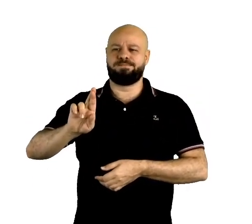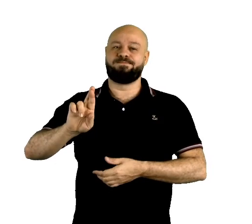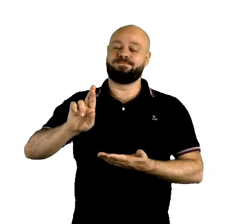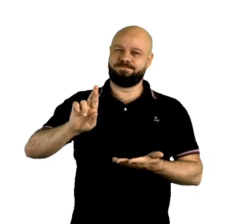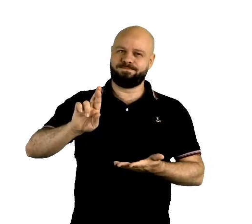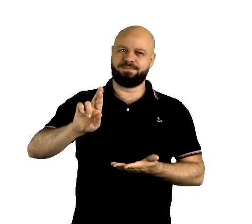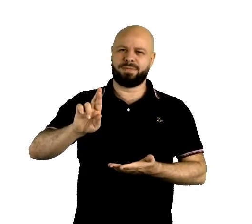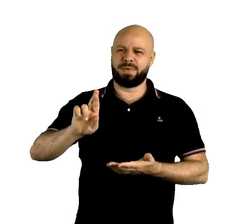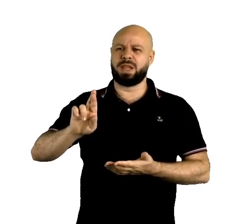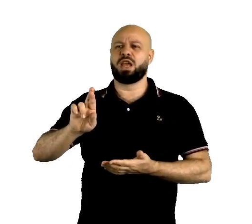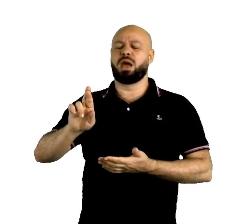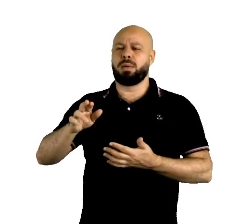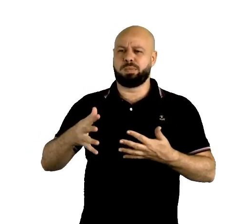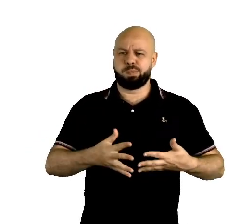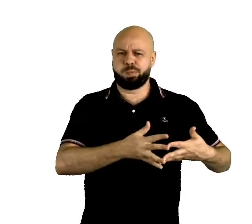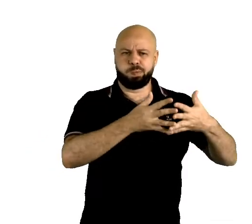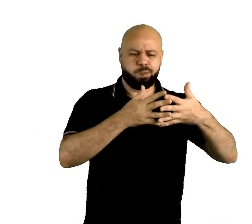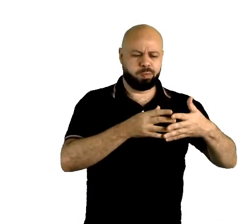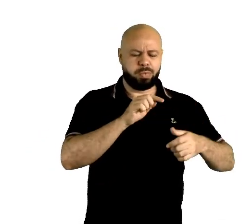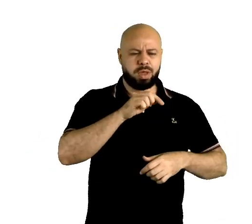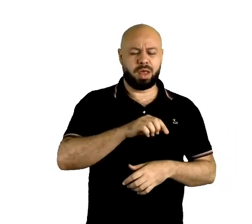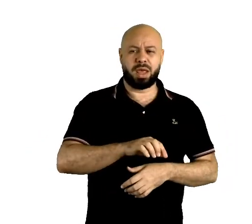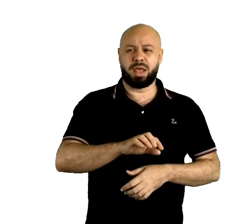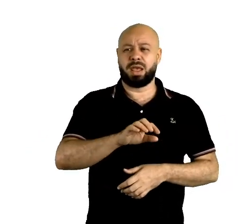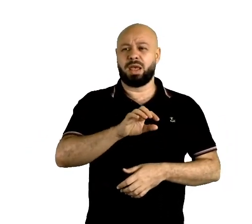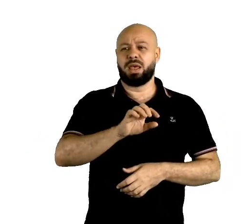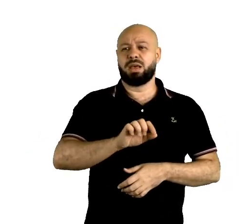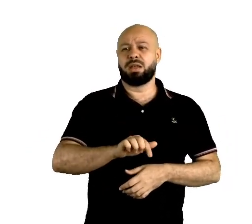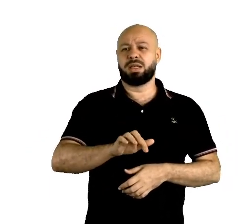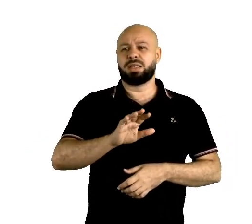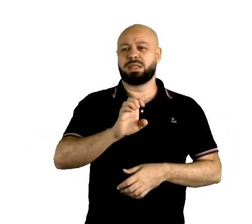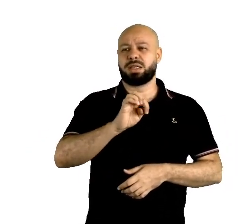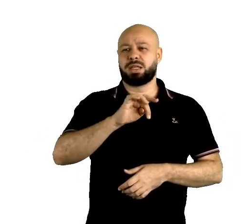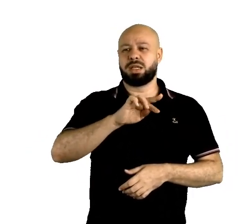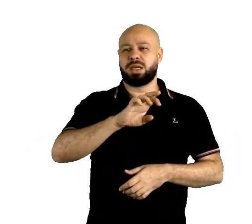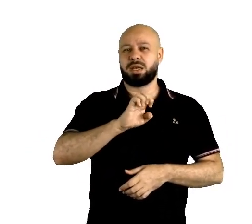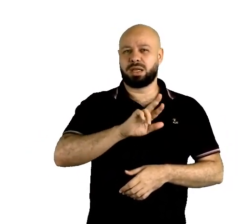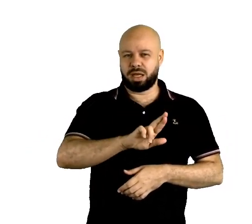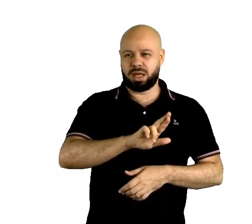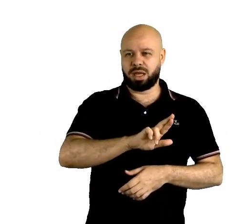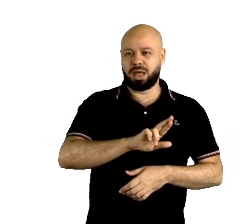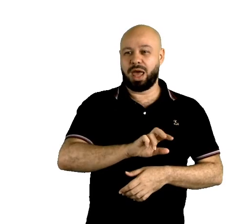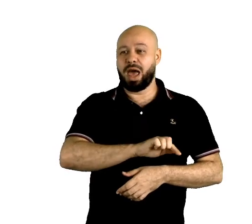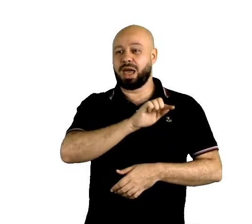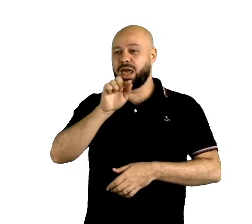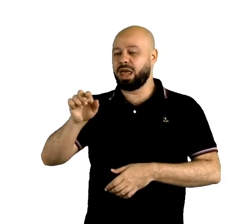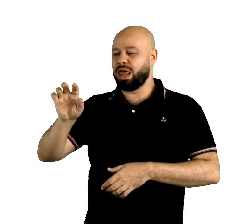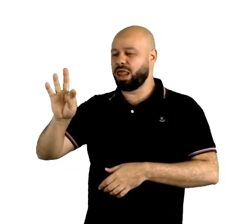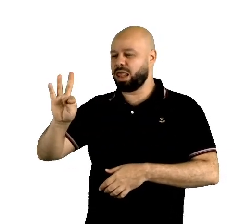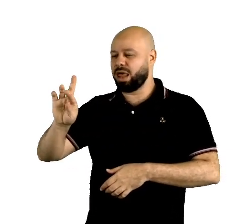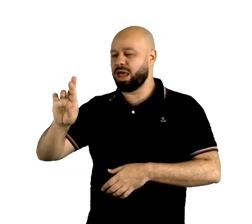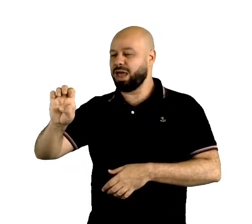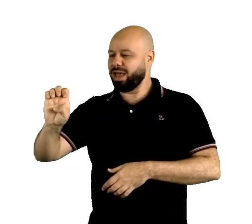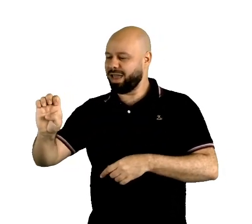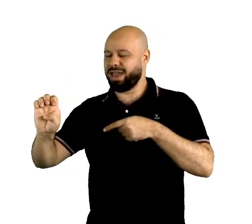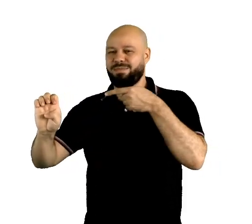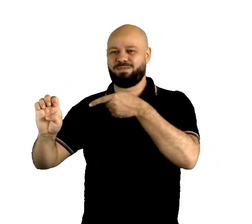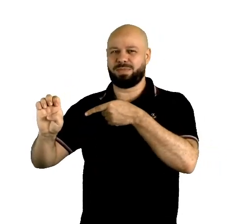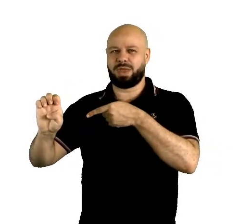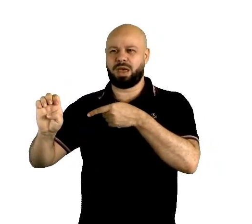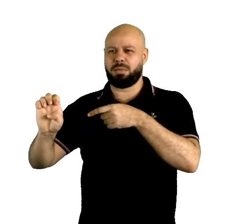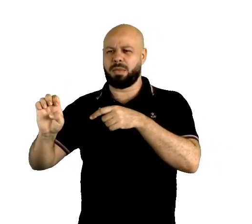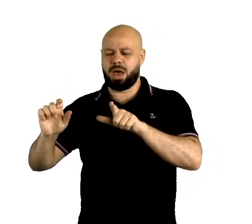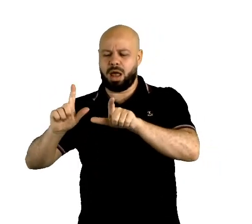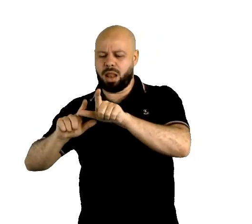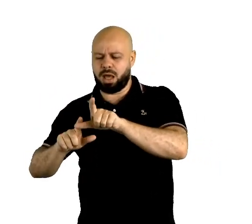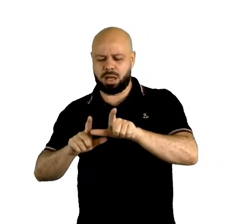ER, né? No inglês britânico eu falo century, termino com TRE. Então, há aí uma inversãozinha, né? Em